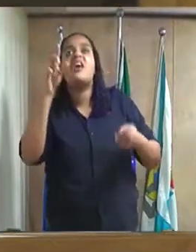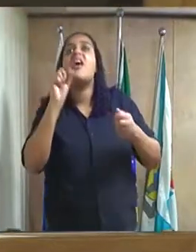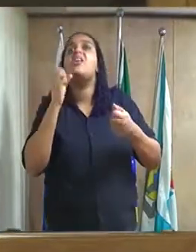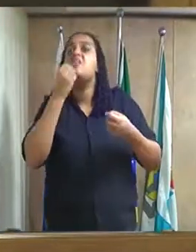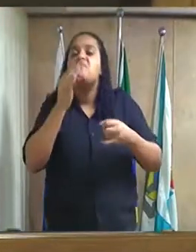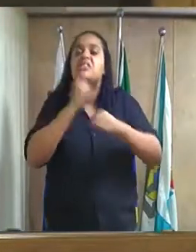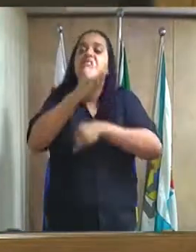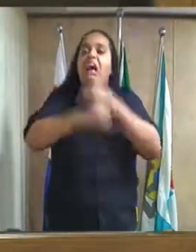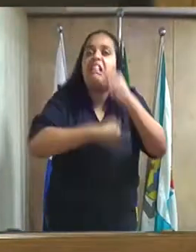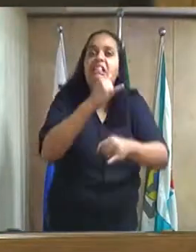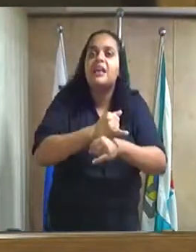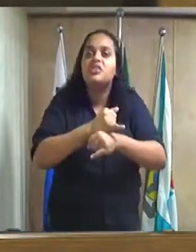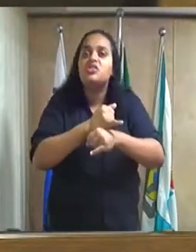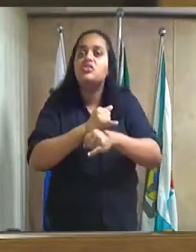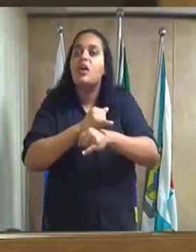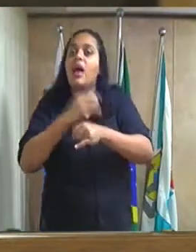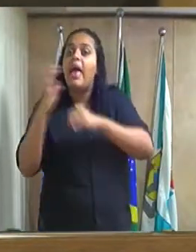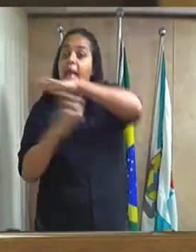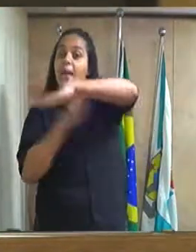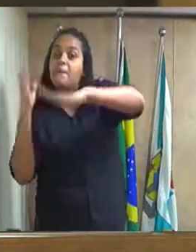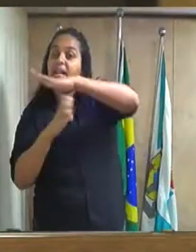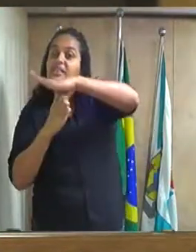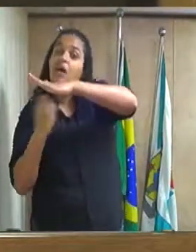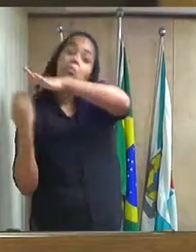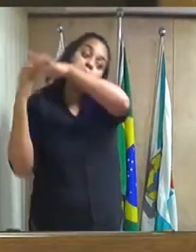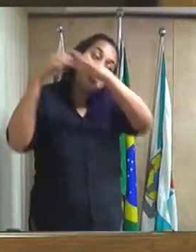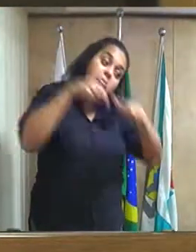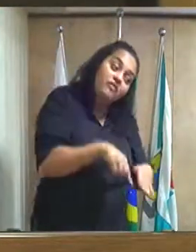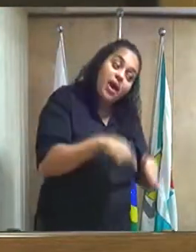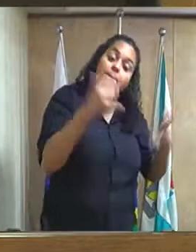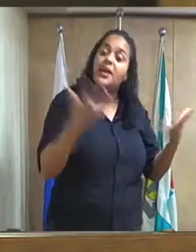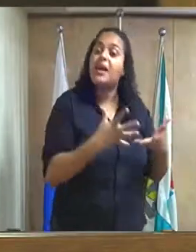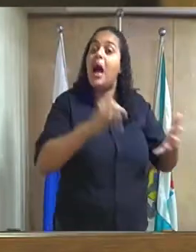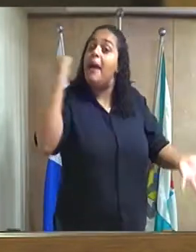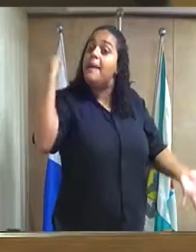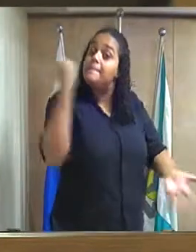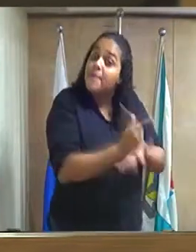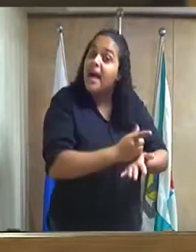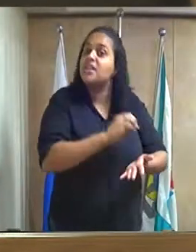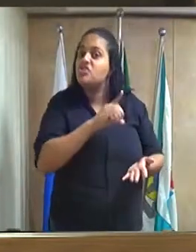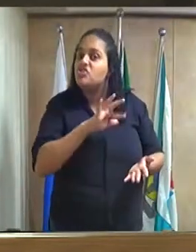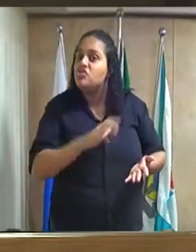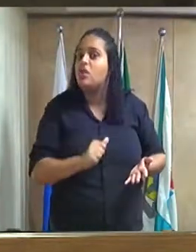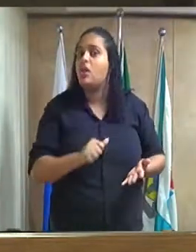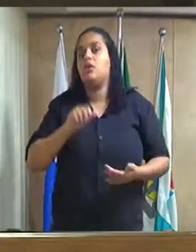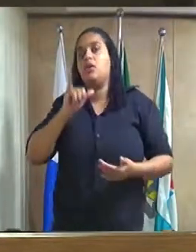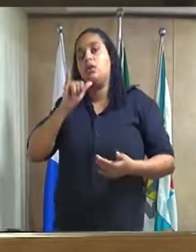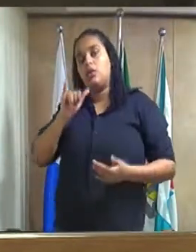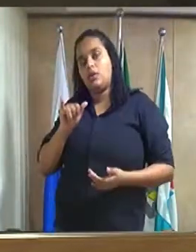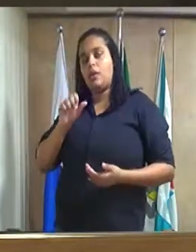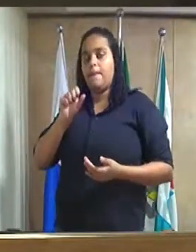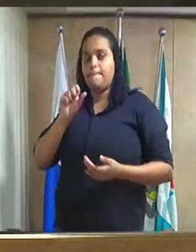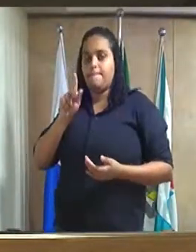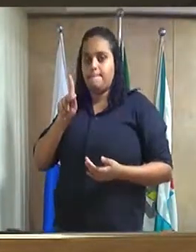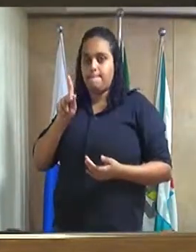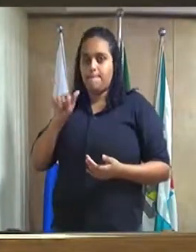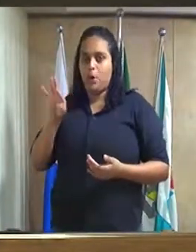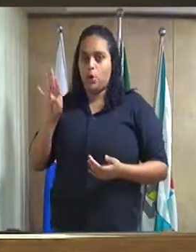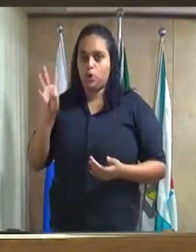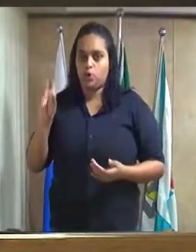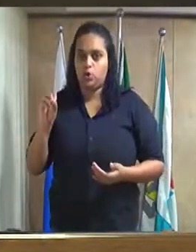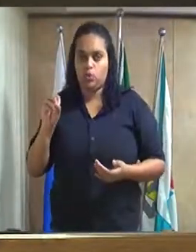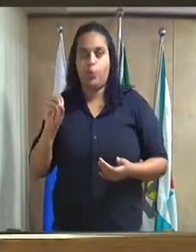empresa que pague vereador Arthur pague os seus impostos aqui você vai nos